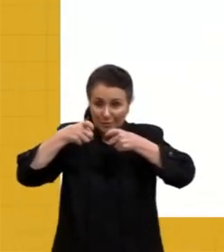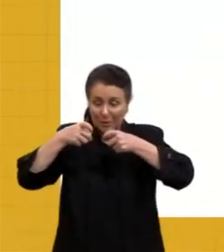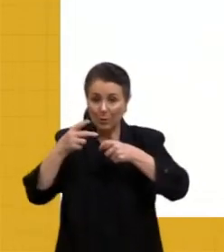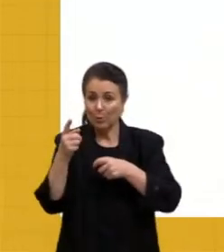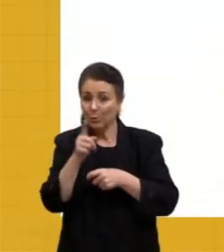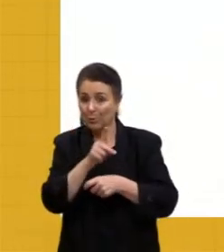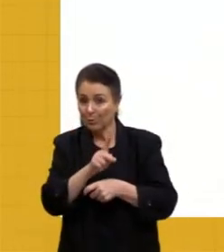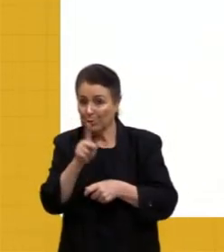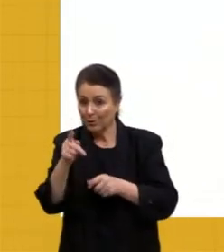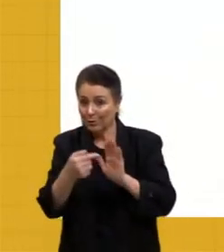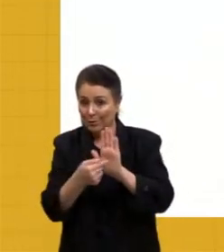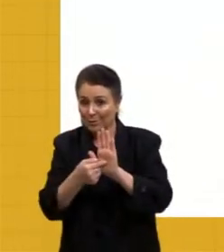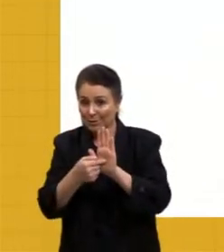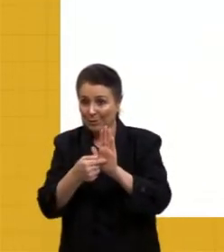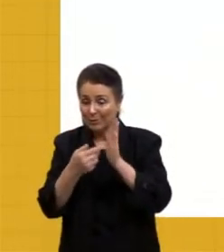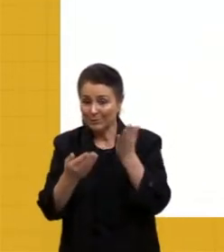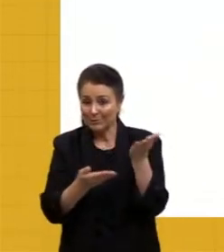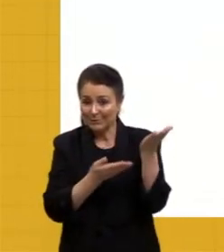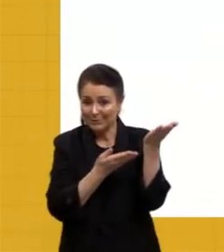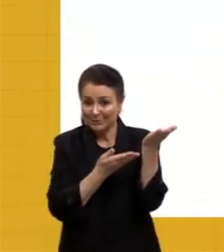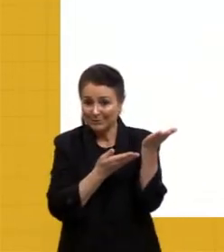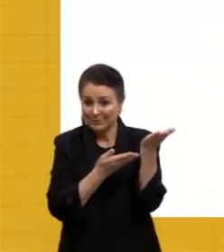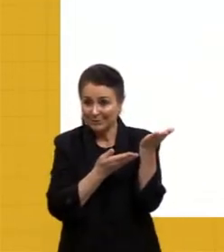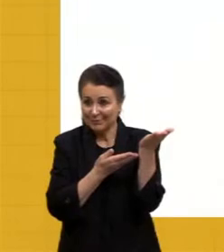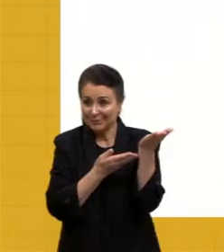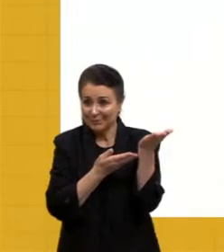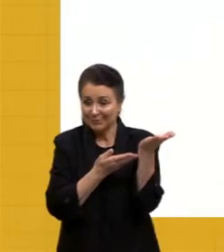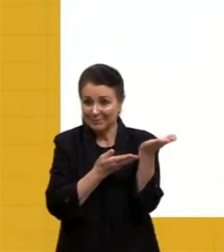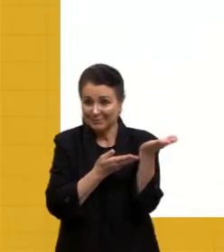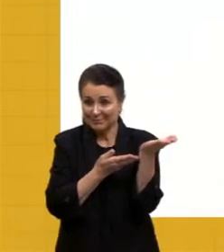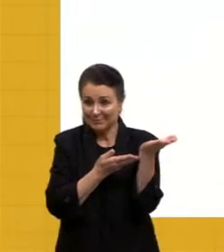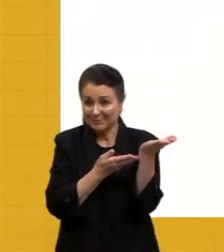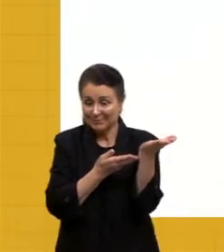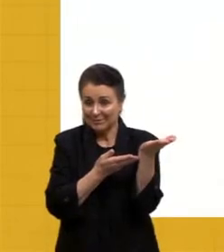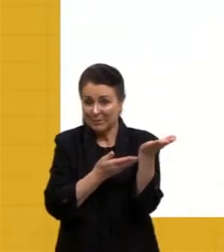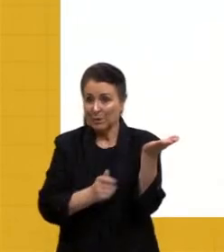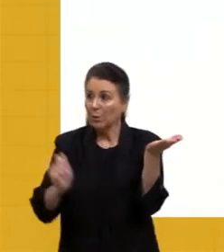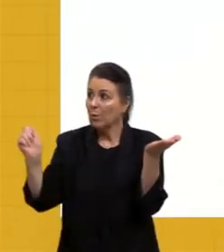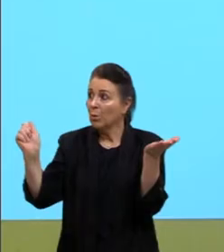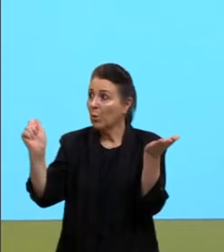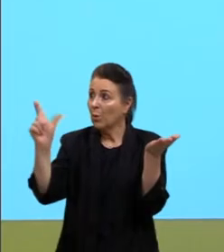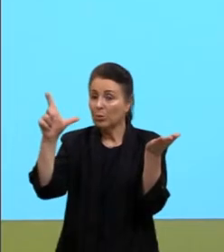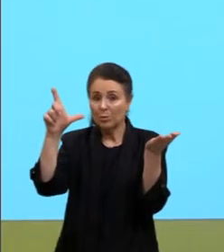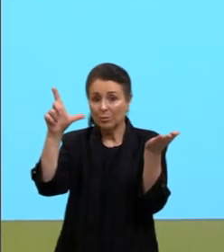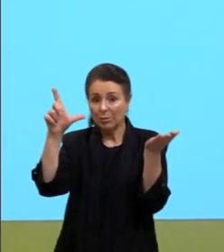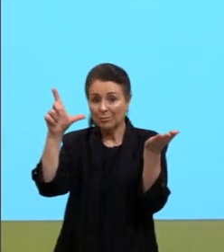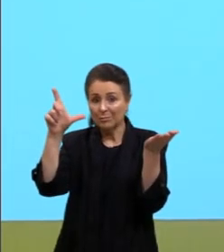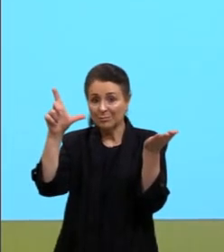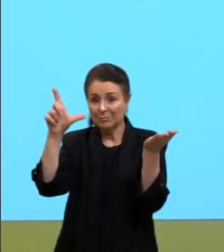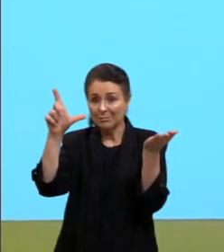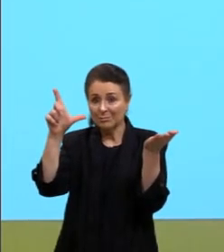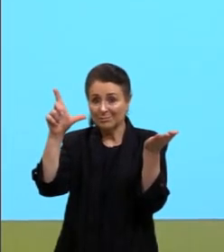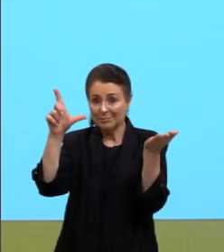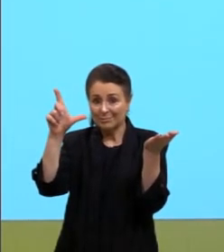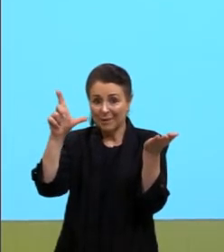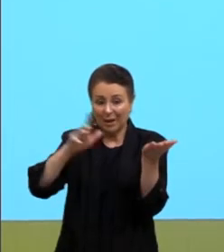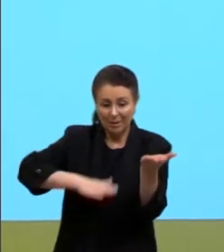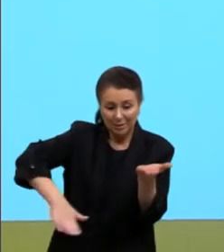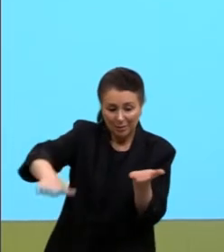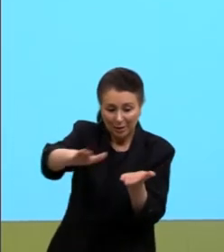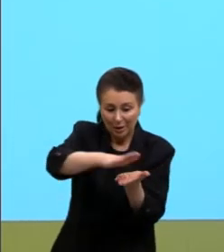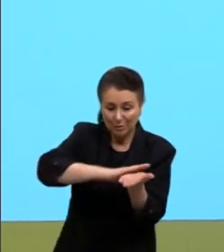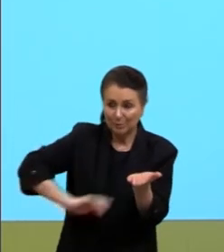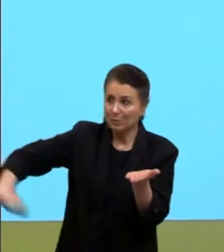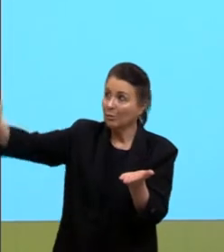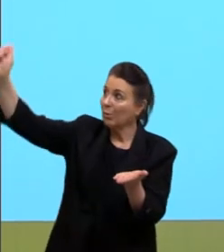funciona. Aqui embaixo vai mostrar, ó, o sol, então, incide, né, sobre os, as superfícies e cada